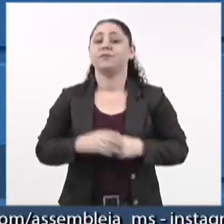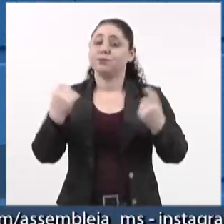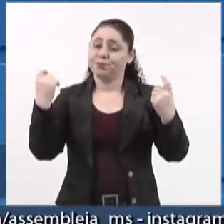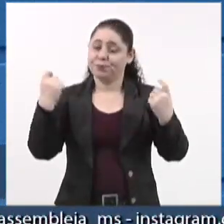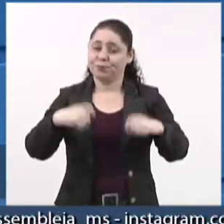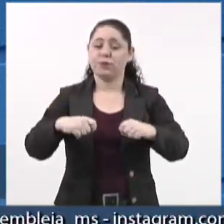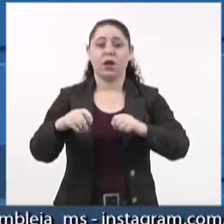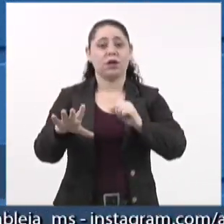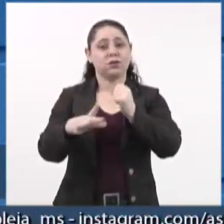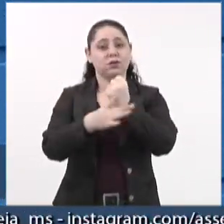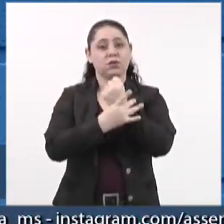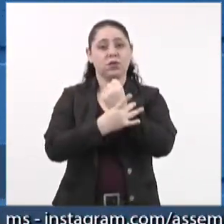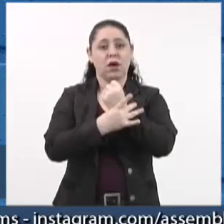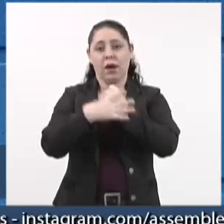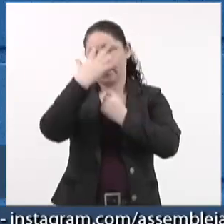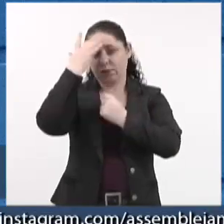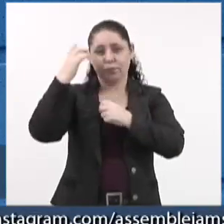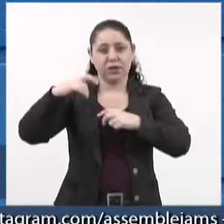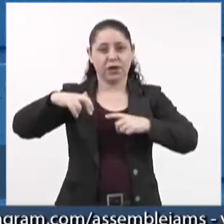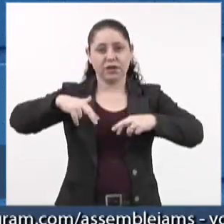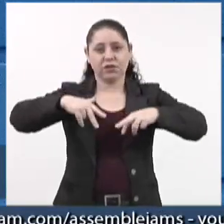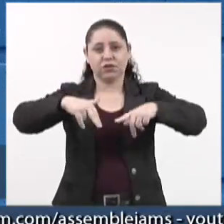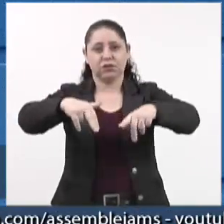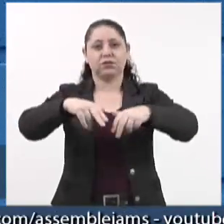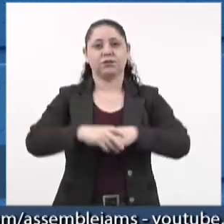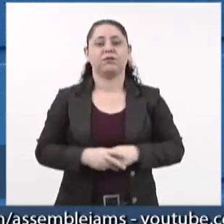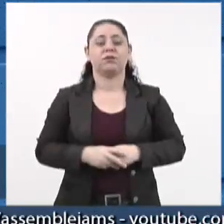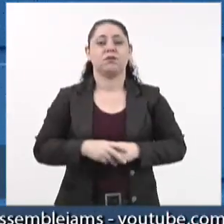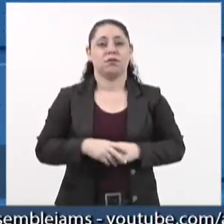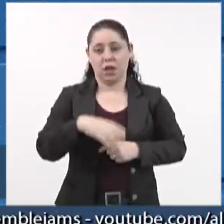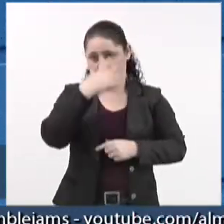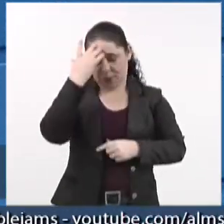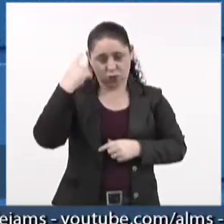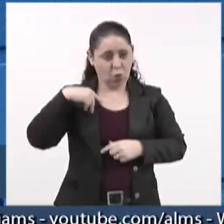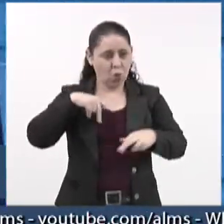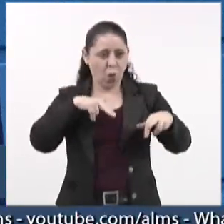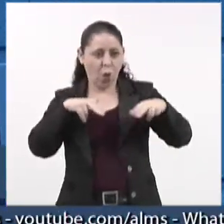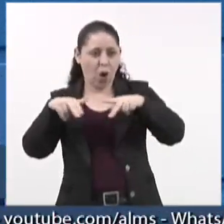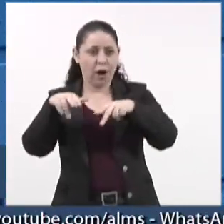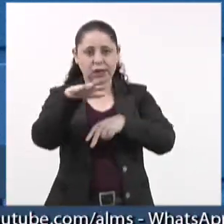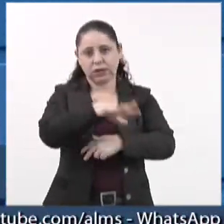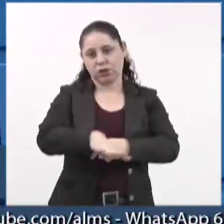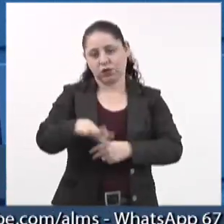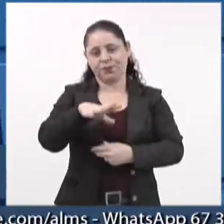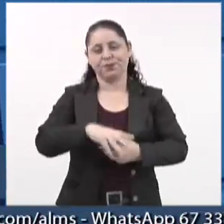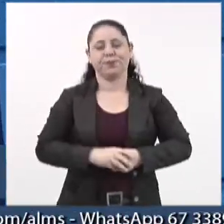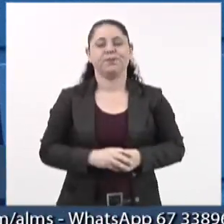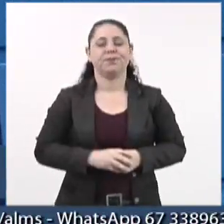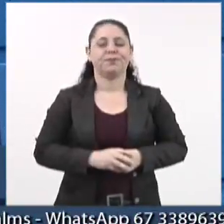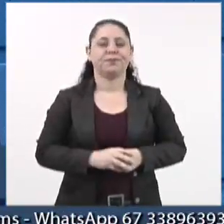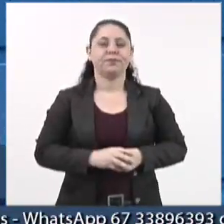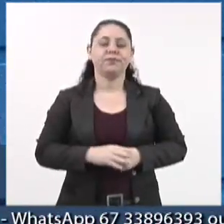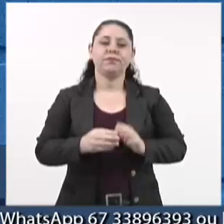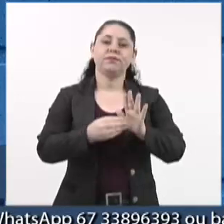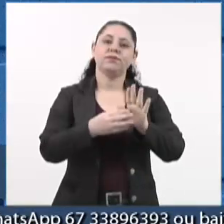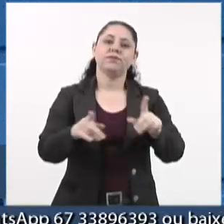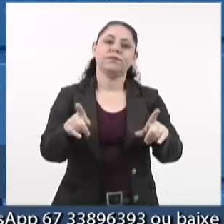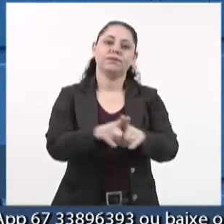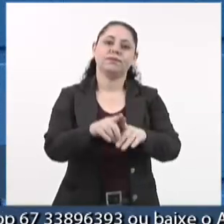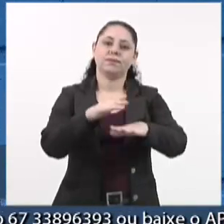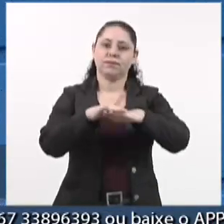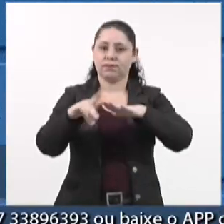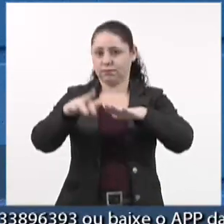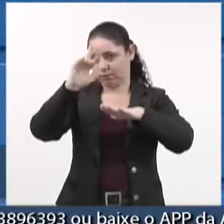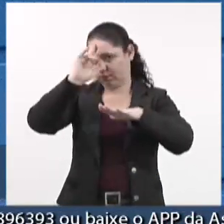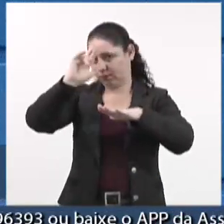garantir segurança tanto a pedestres quanto aos condutores de veículos que transitam por toda aquela região. Indico também a mesa